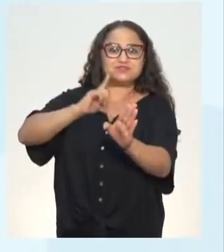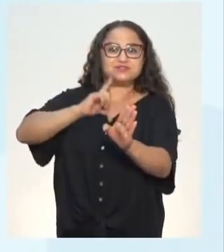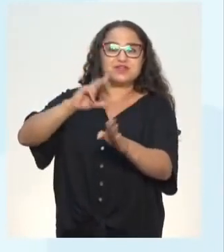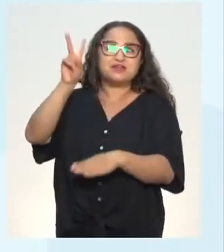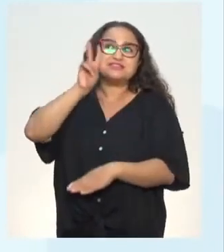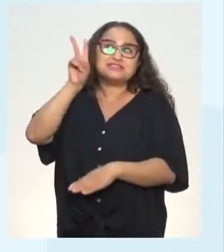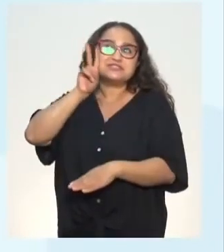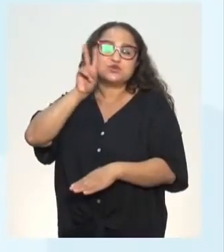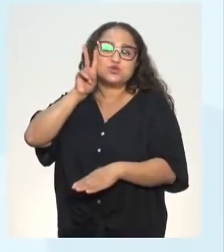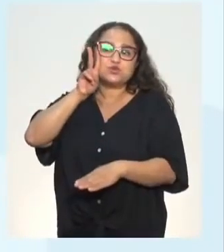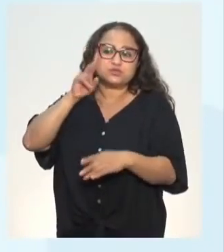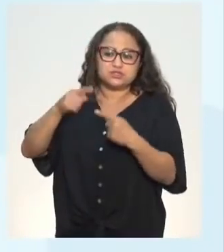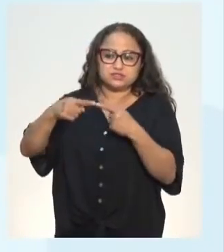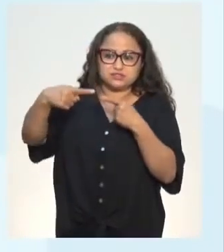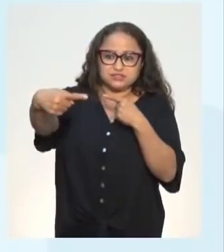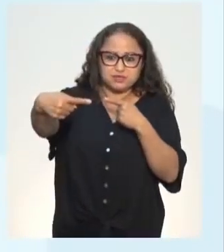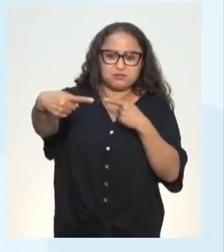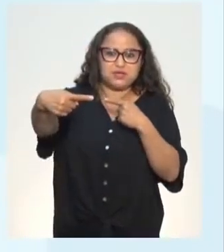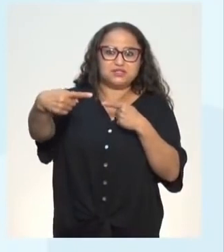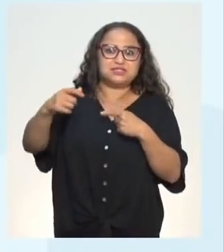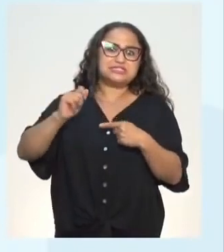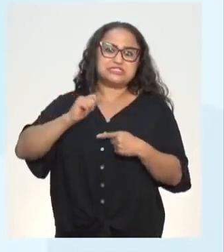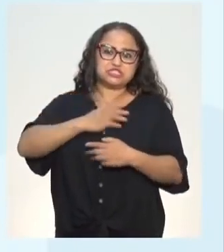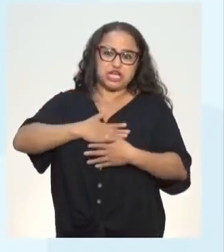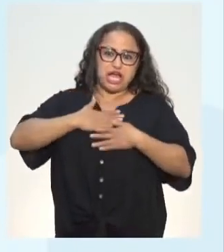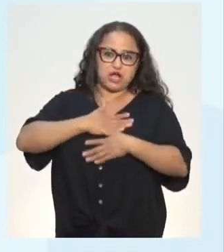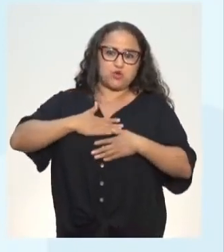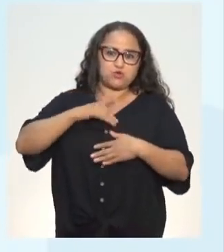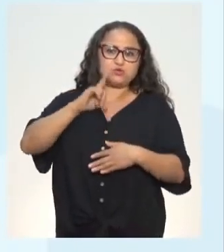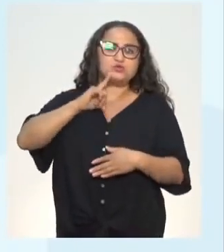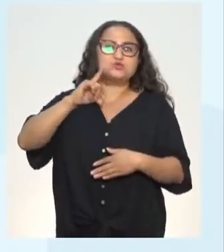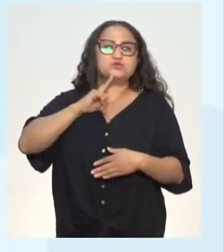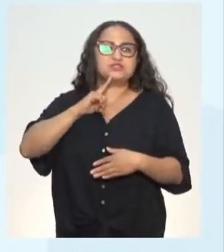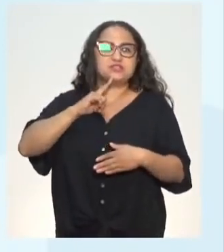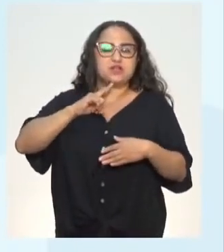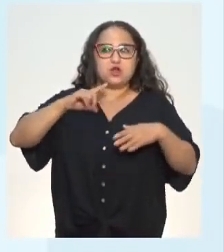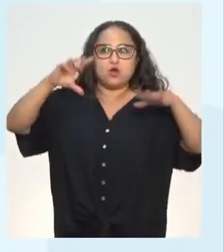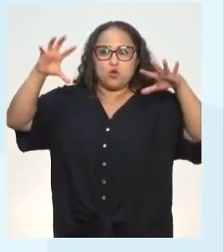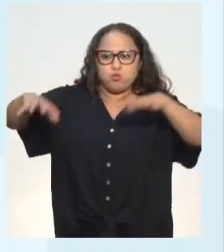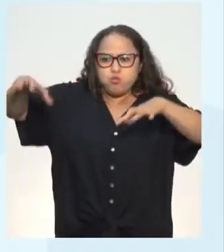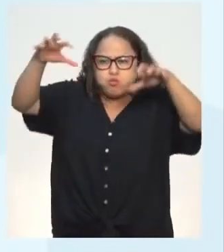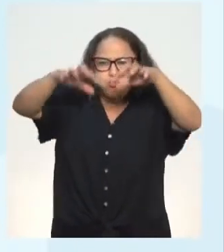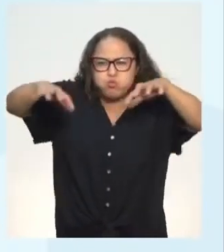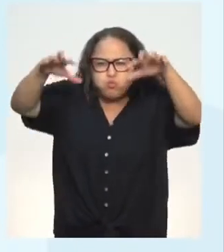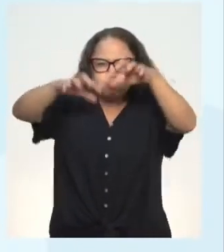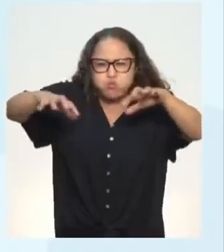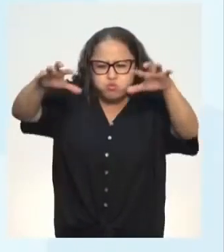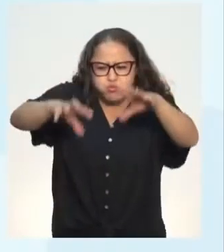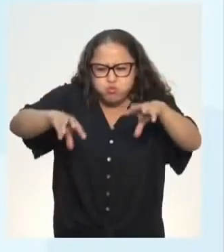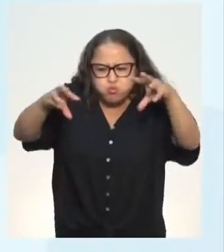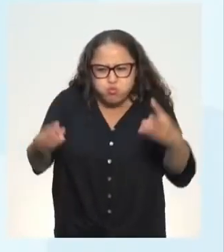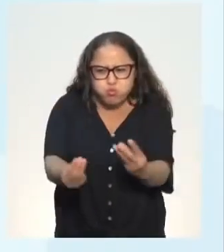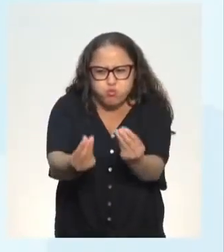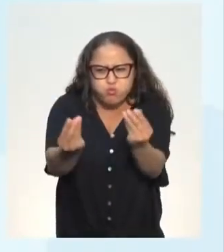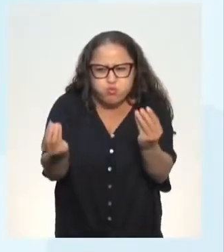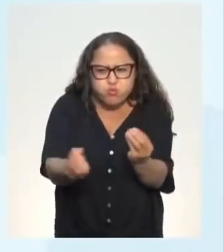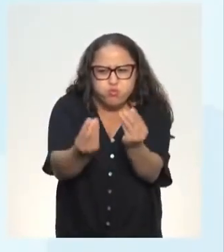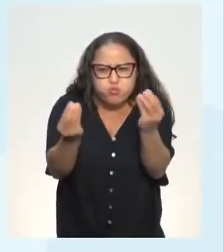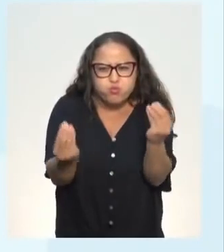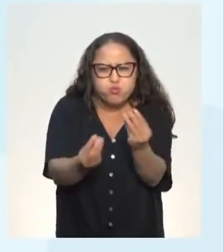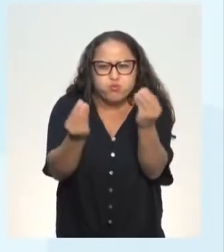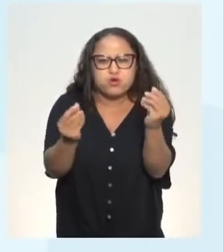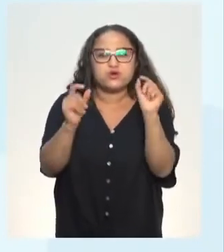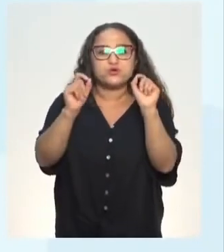semana de agosto por uma verdadeira tempestade de areia. Olha o que, entre vírgulas aí, para se pensar, hein?